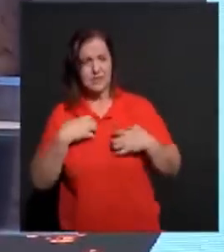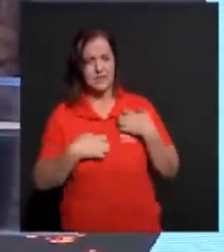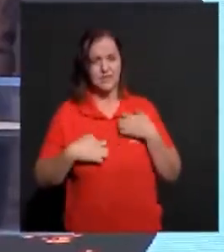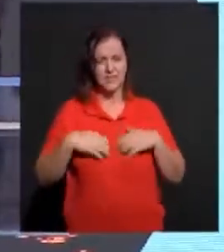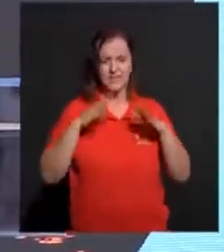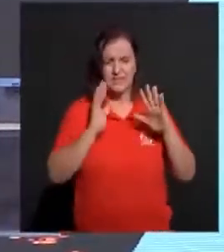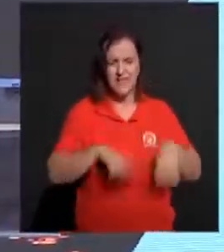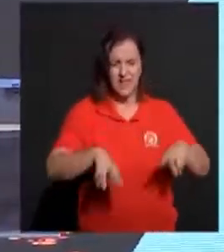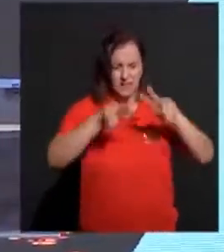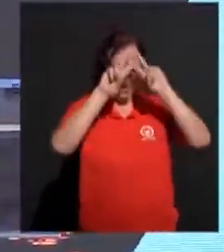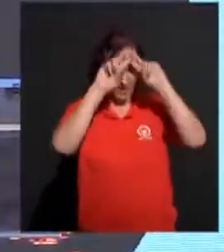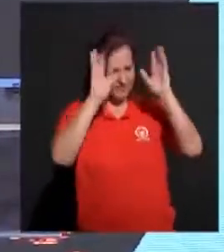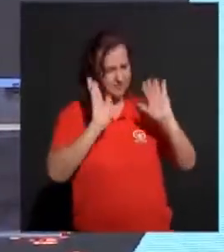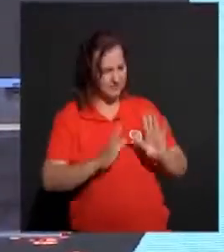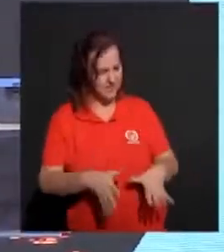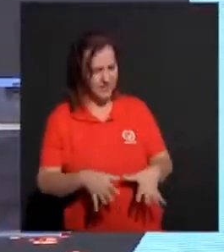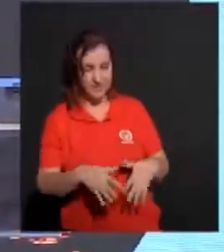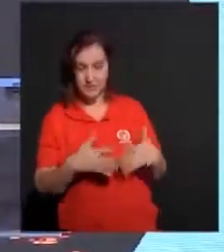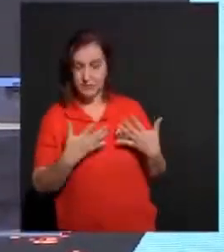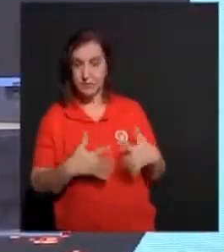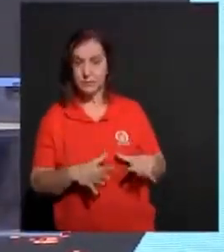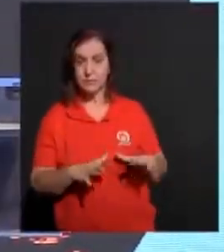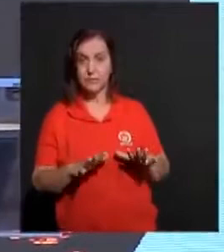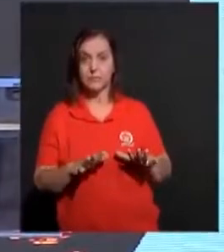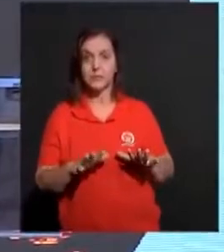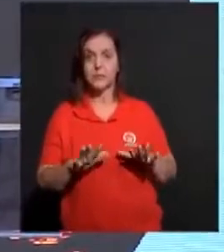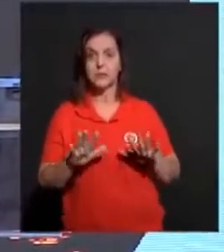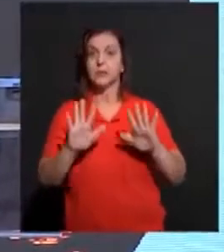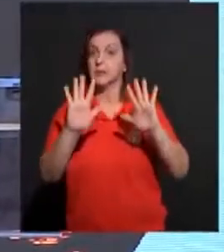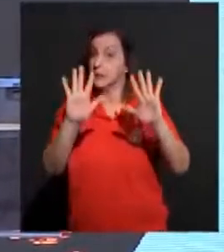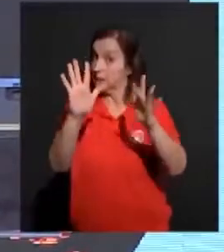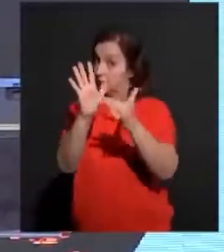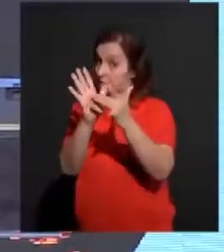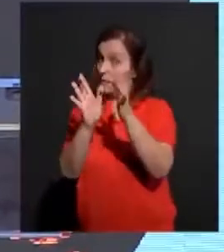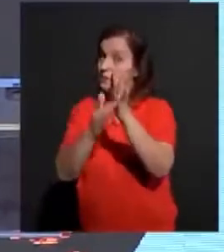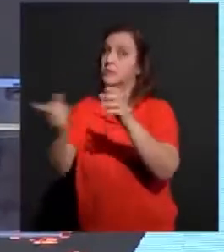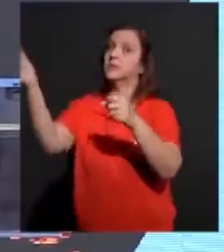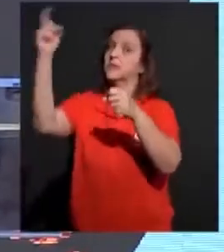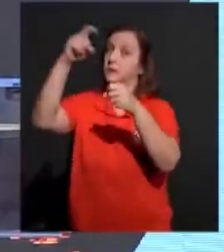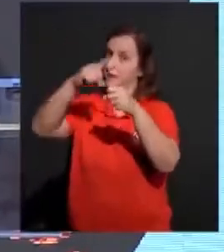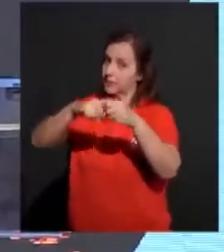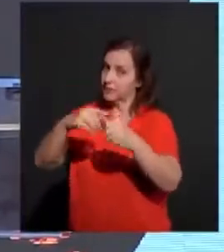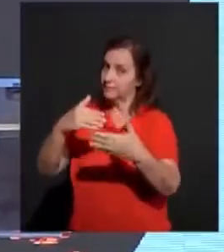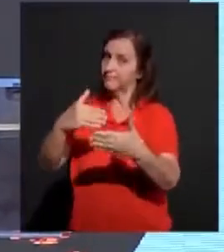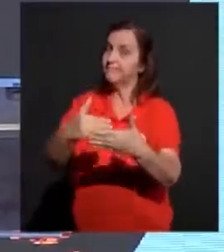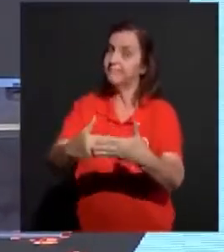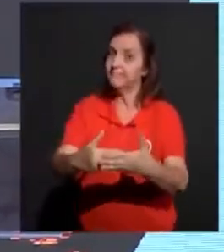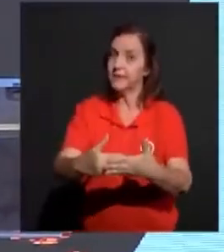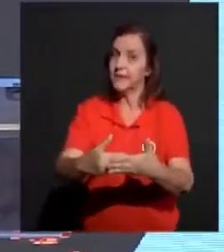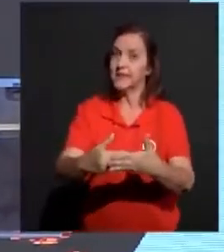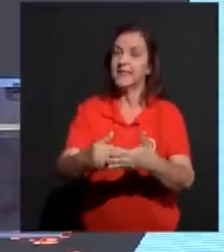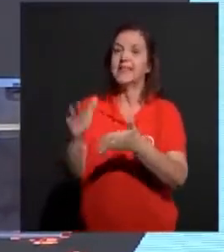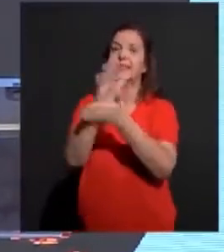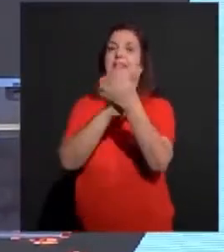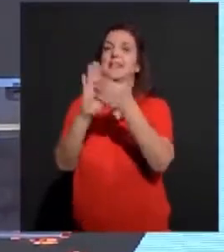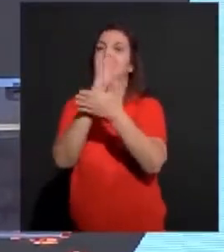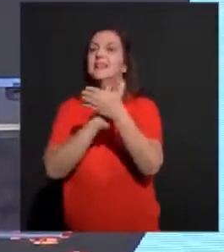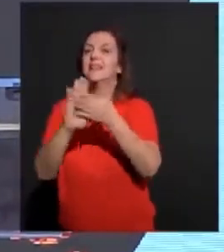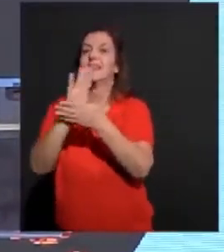Mas eu quero te dizer. Jesus voltará. E nada pode te separar do amor de Deus.